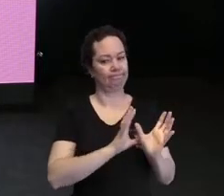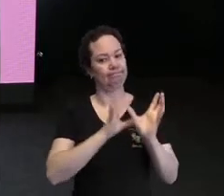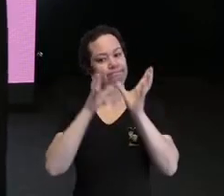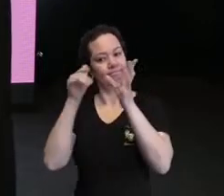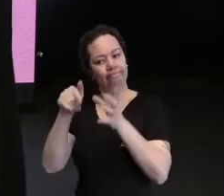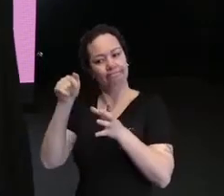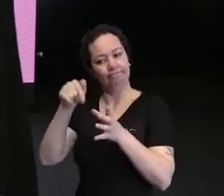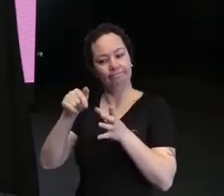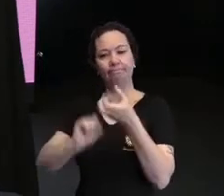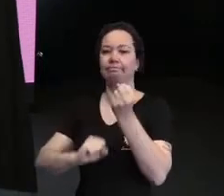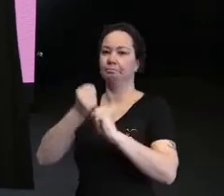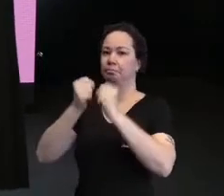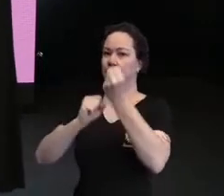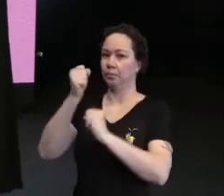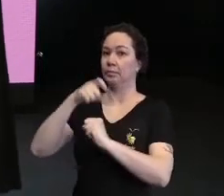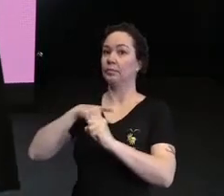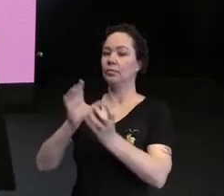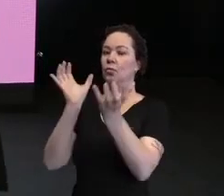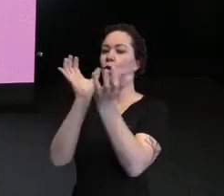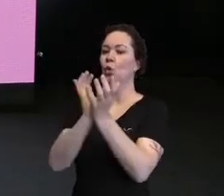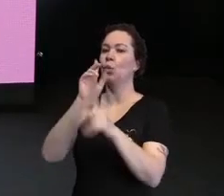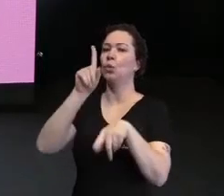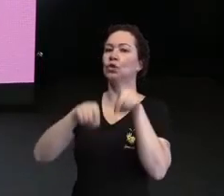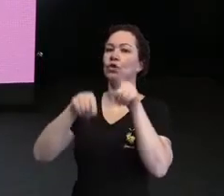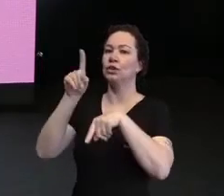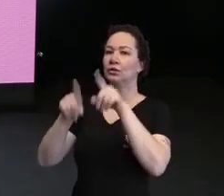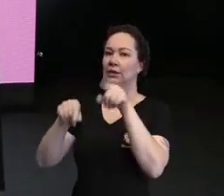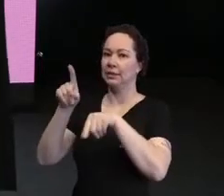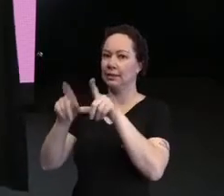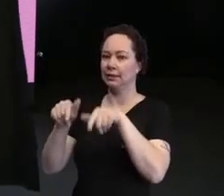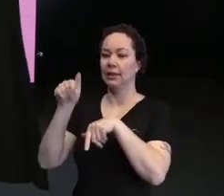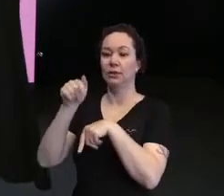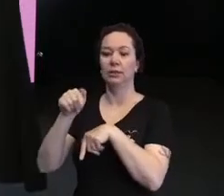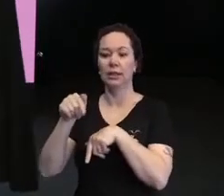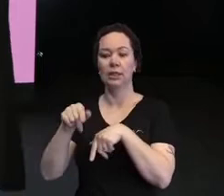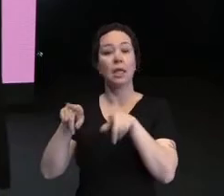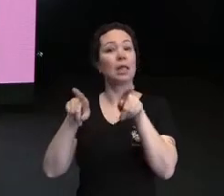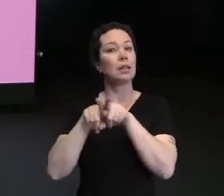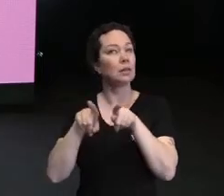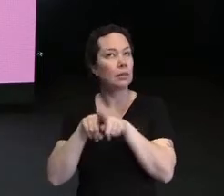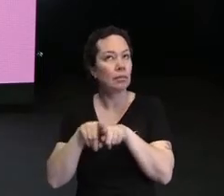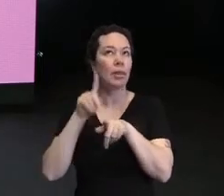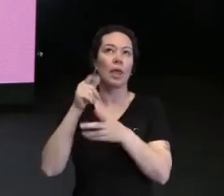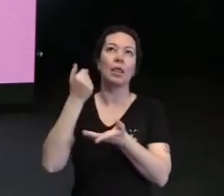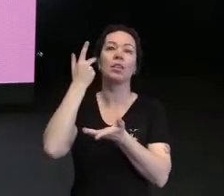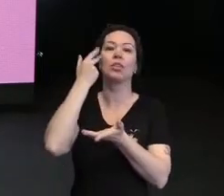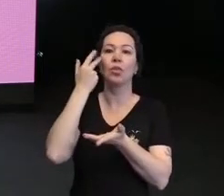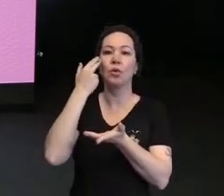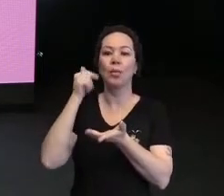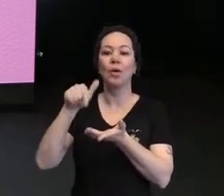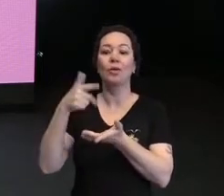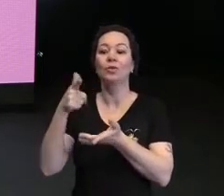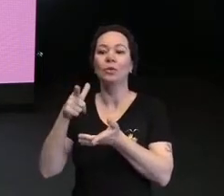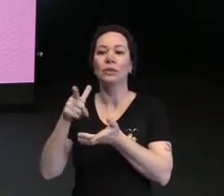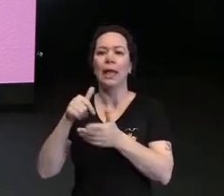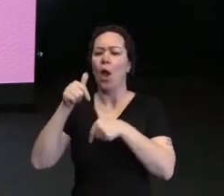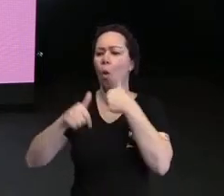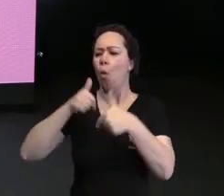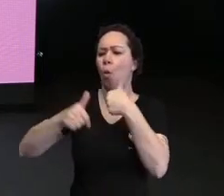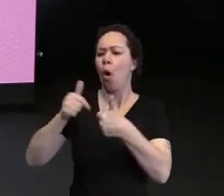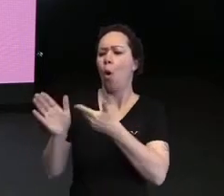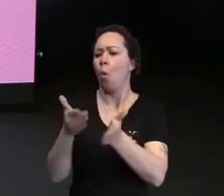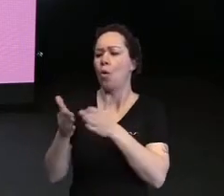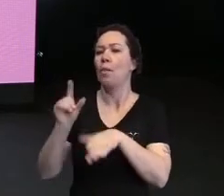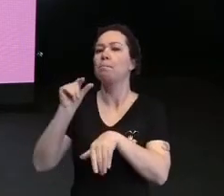já as empresas que têm maior diversidade, elas também, naturalmente, são menos produtivas no curto prazo.